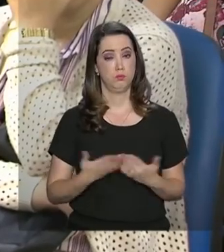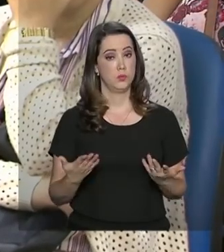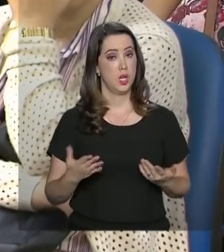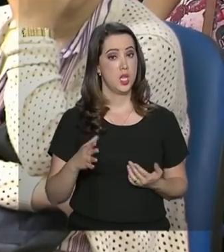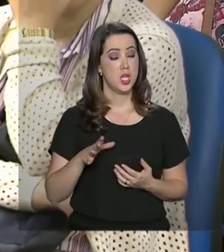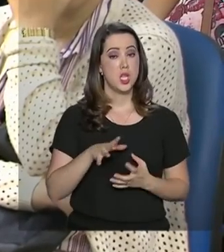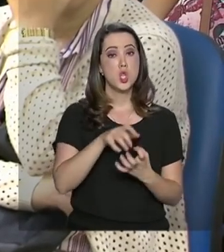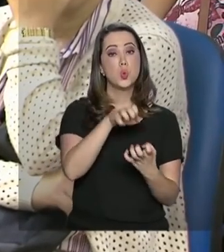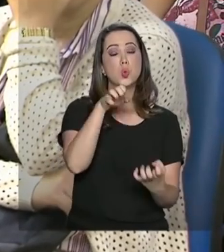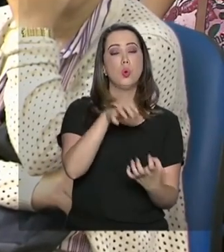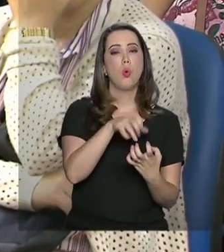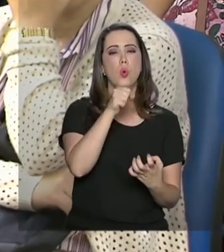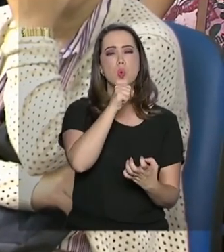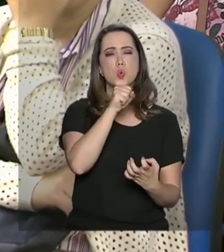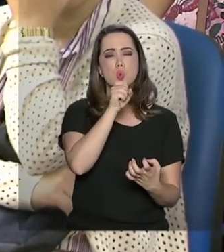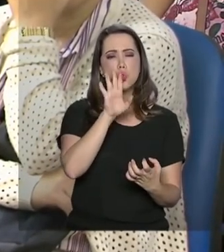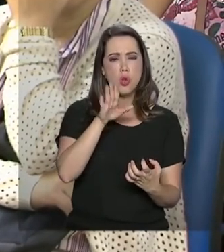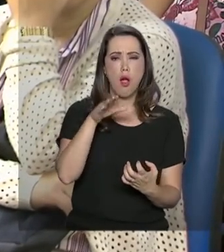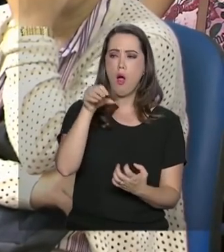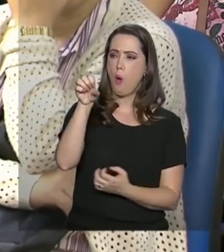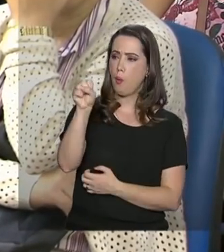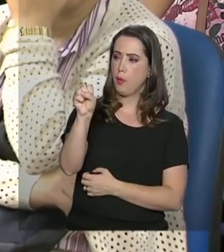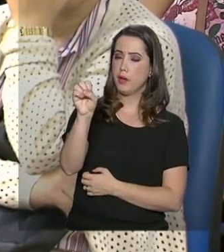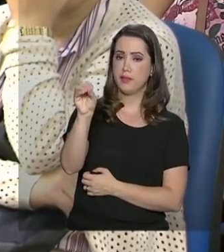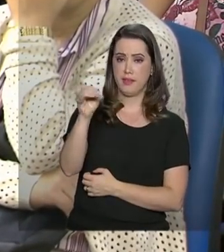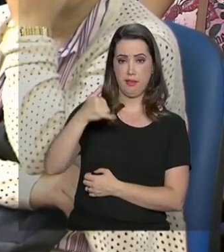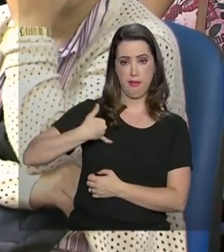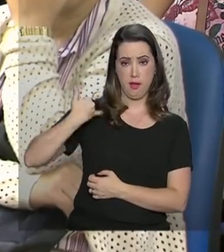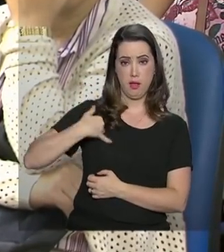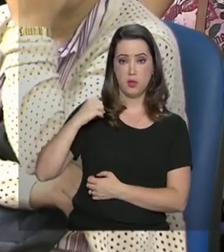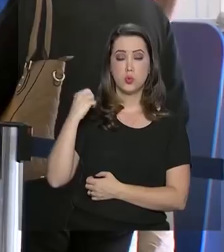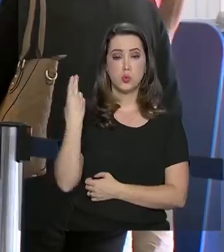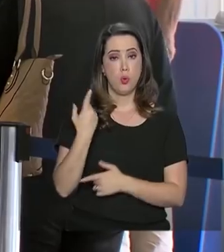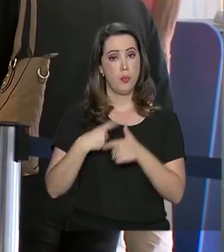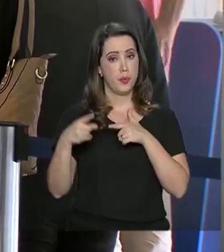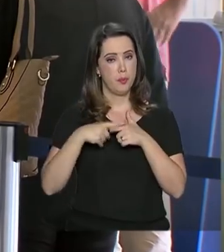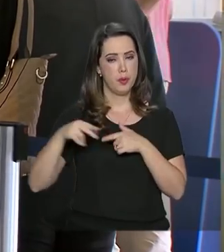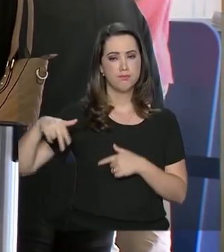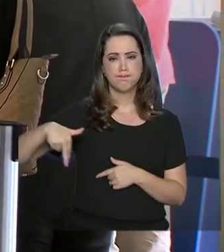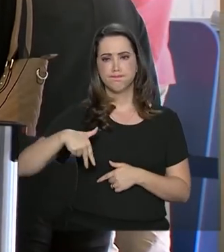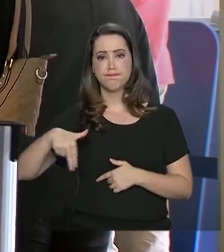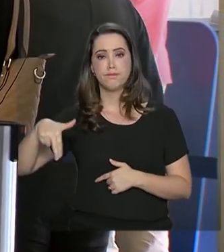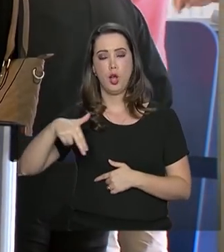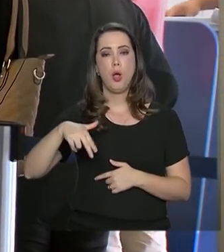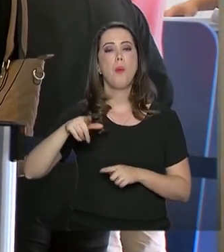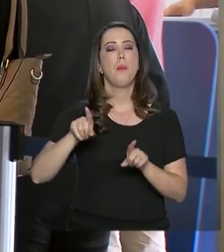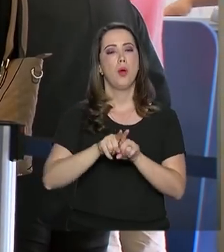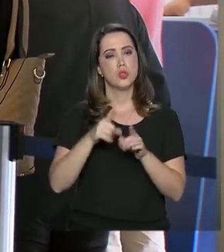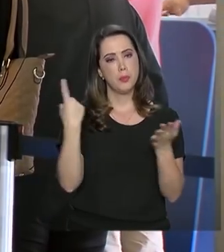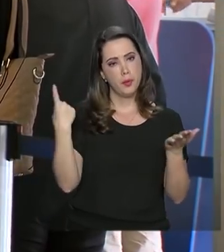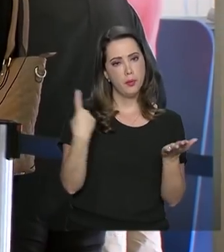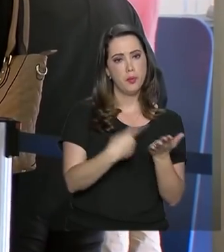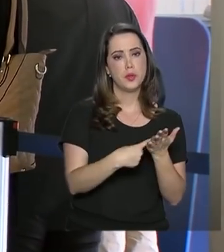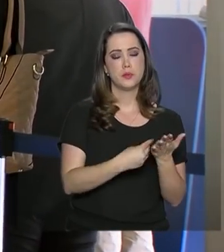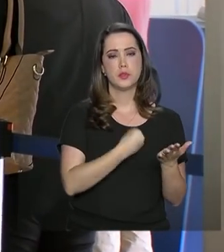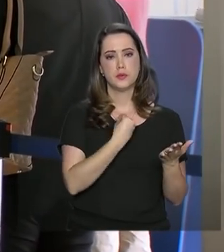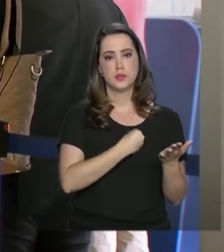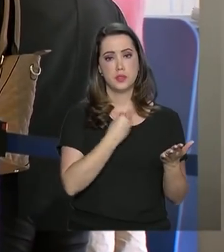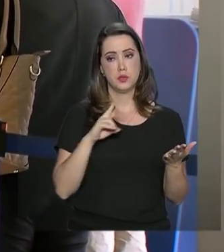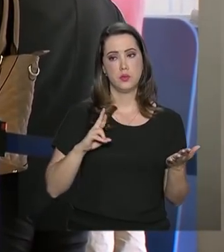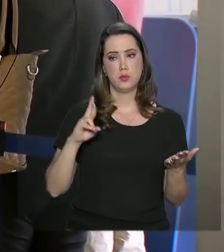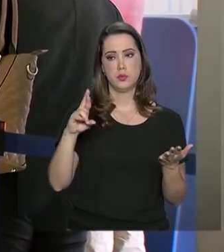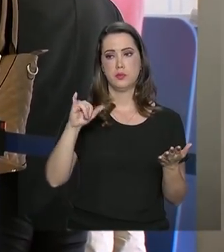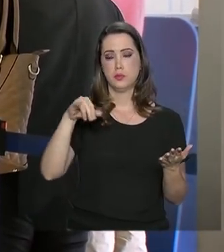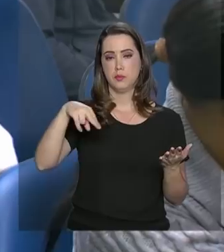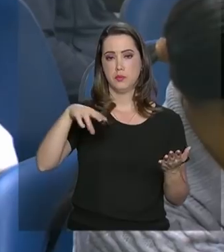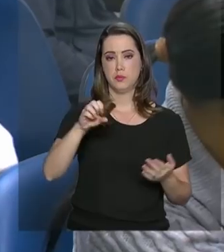Idosos com mais de 80 anos ou com dificuldade de locomoção, também podem agendar a prova de vida com o representante